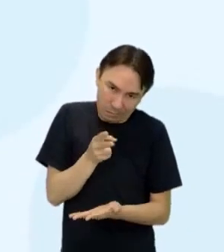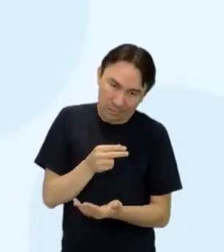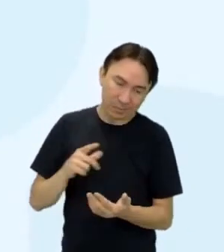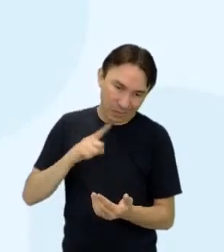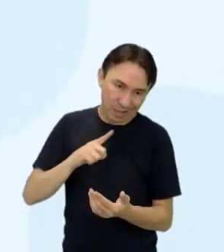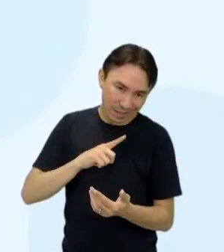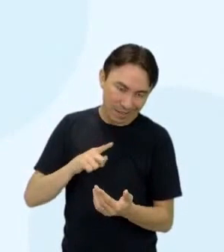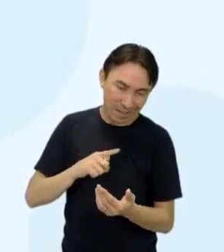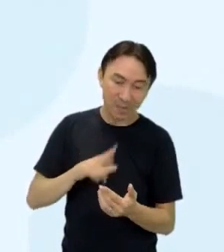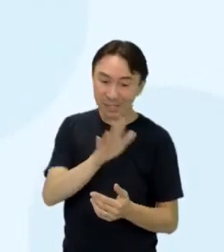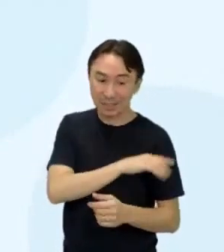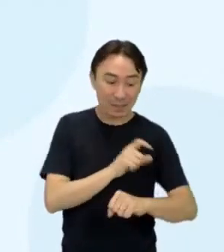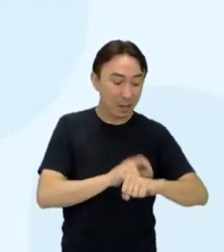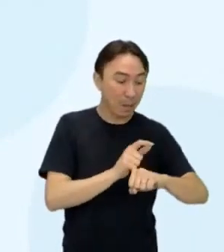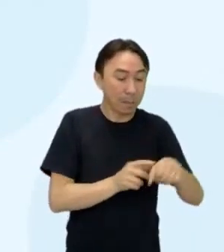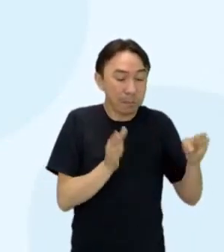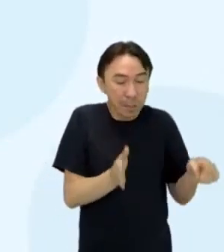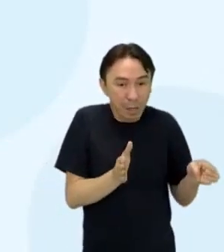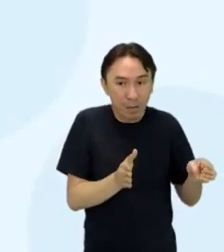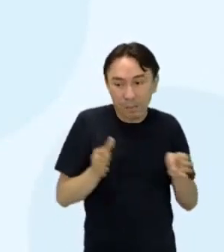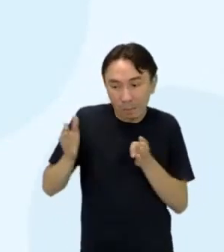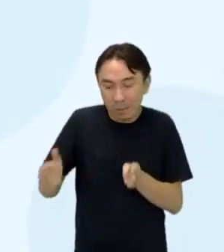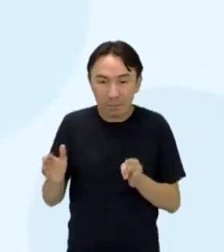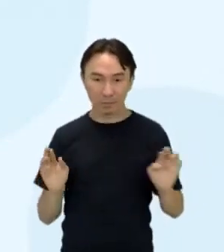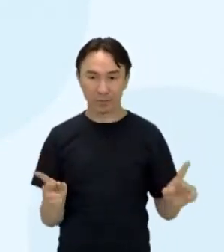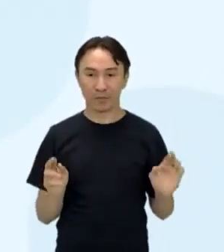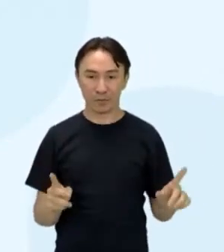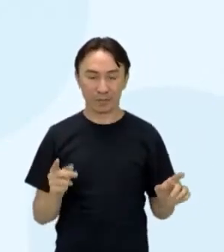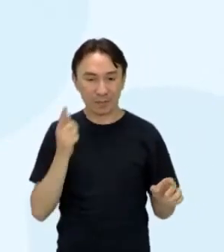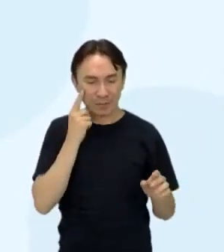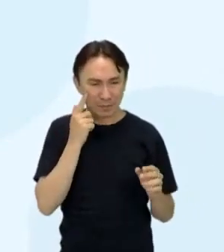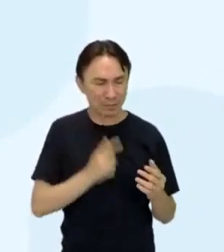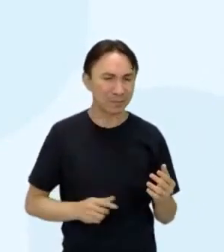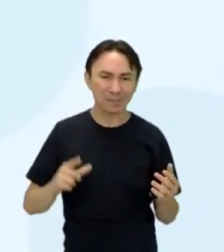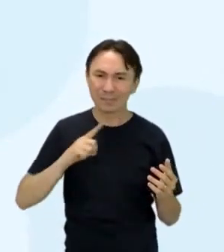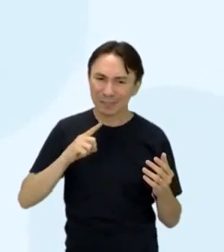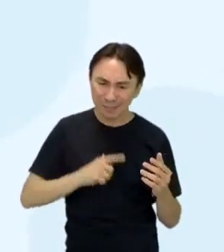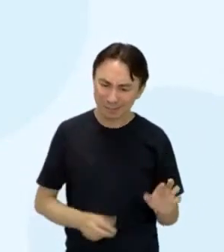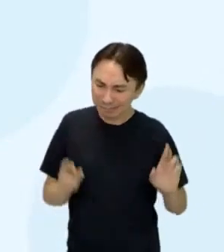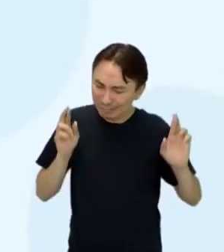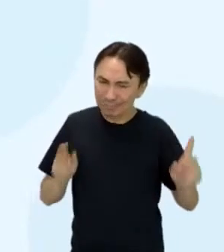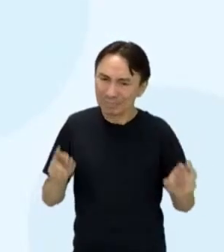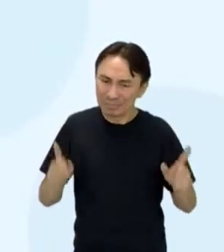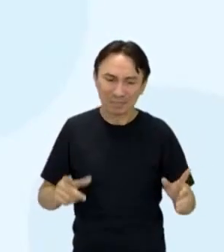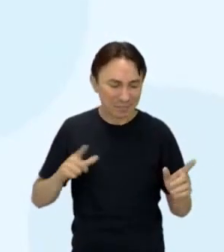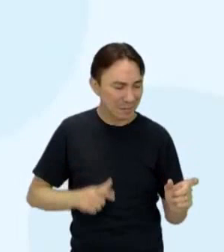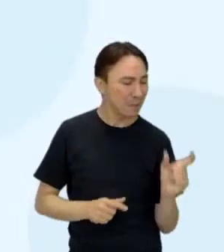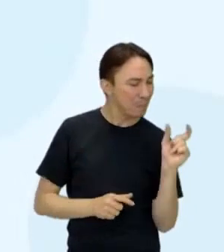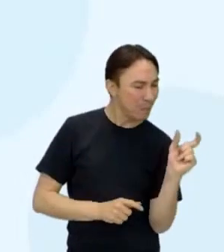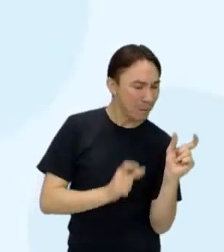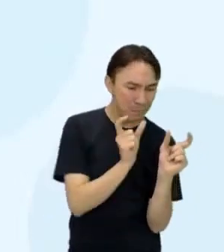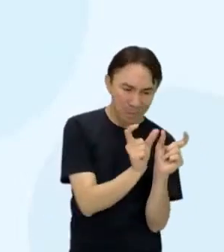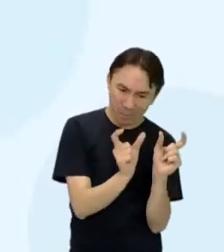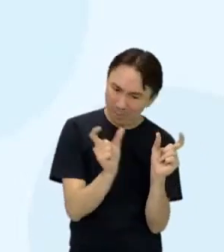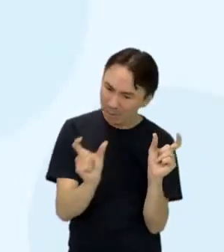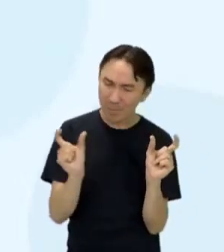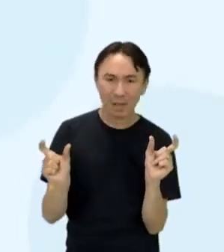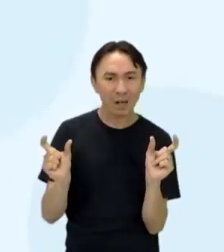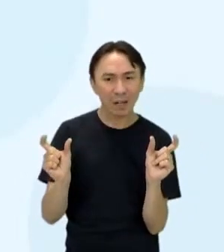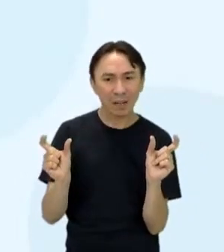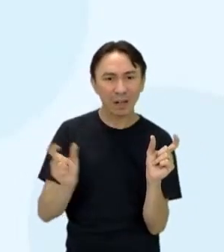épocas. E se verificam diferenças sistemáticas na gramática, no léxico e, às vezes, na ortografia,